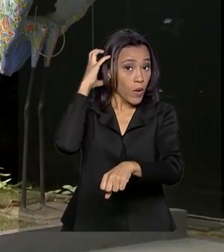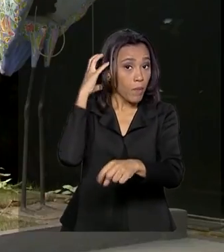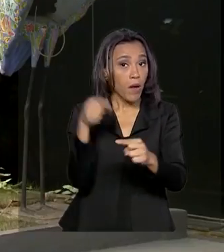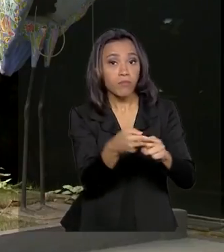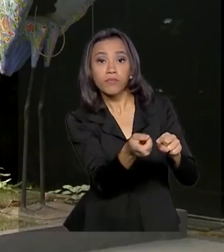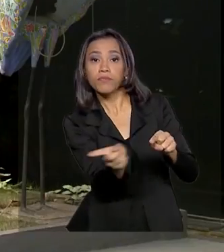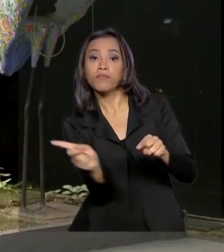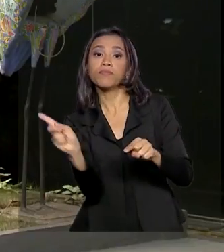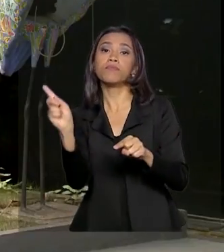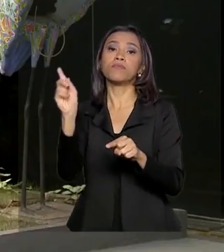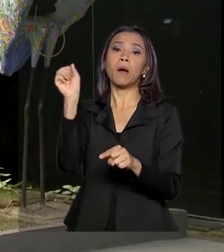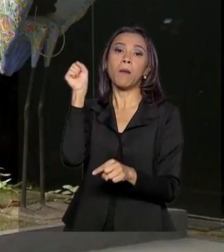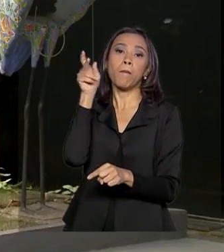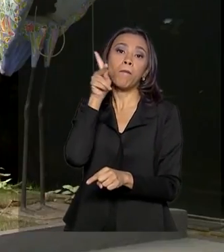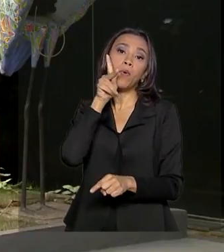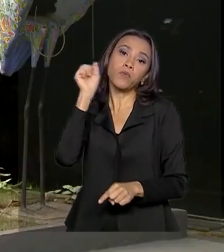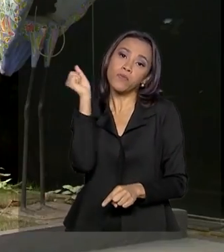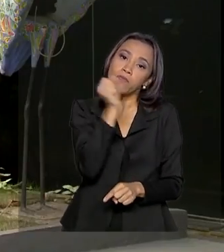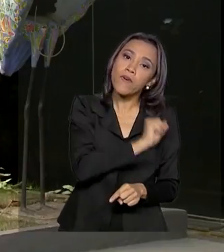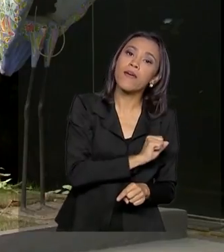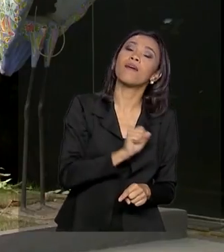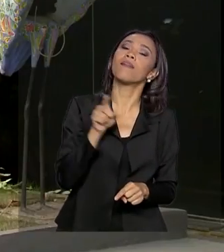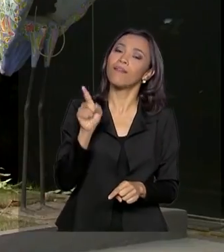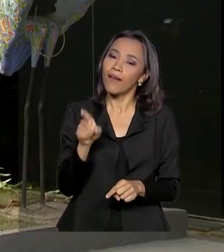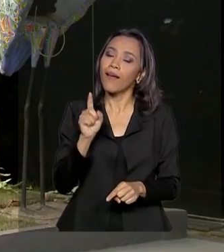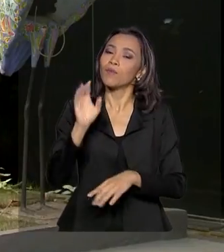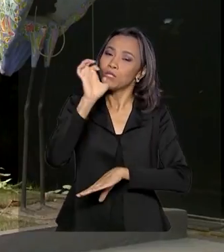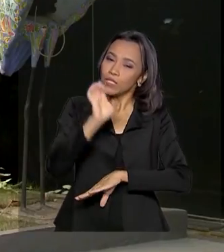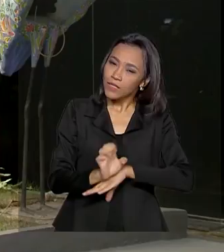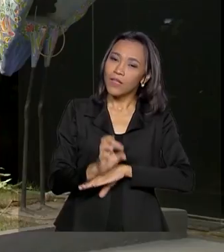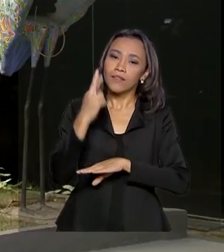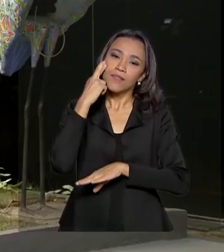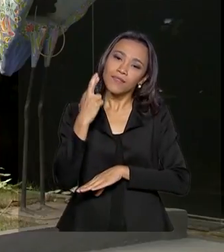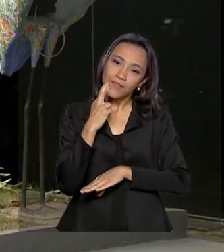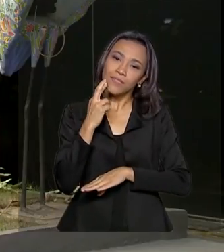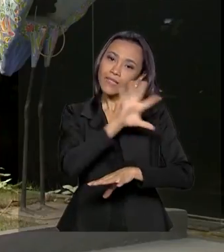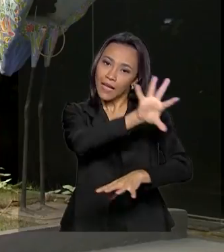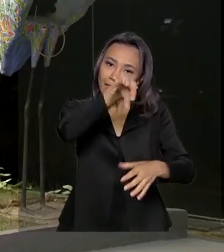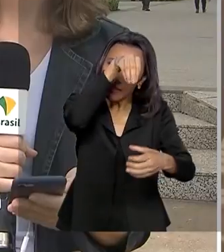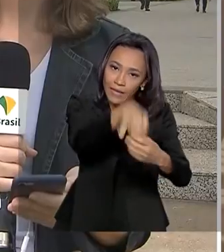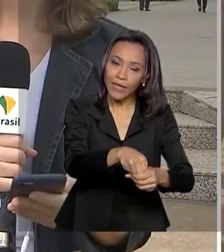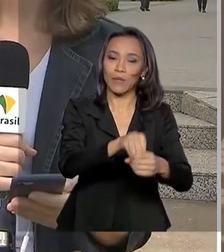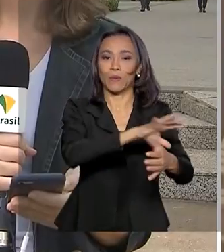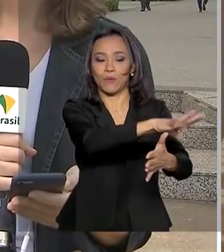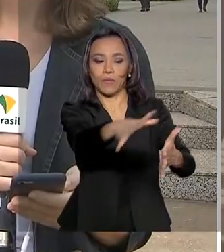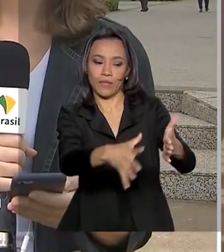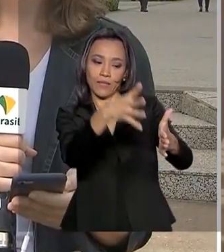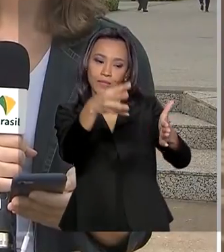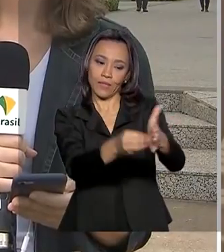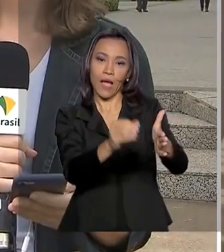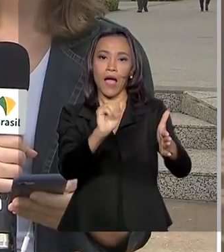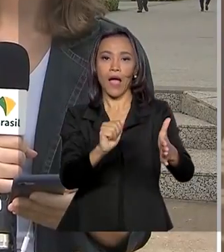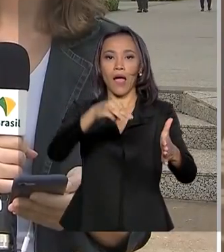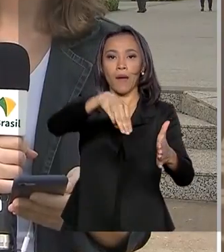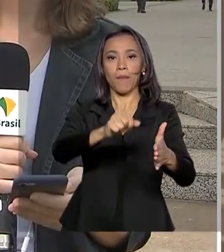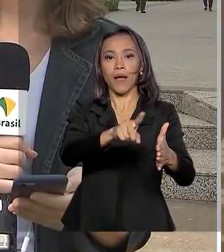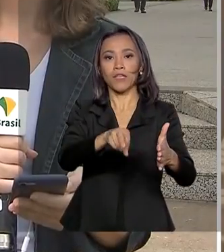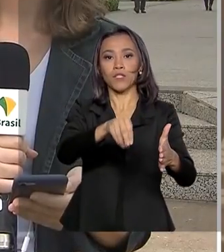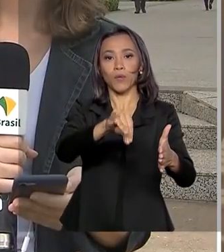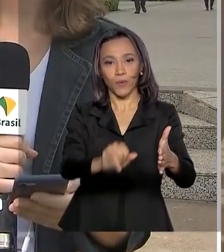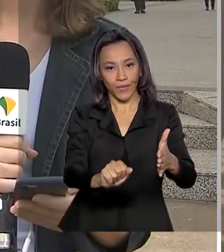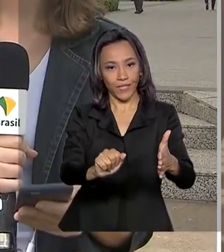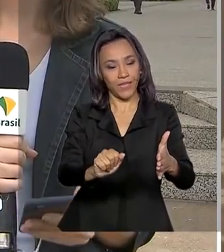Velho, capital de Rondônia, também um estado que faz parte da Amazônia Legal. E quem está lá e vai trazer as informações para a gente é a repórter